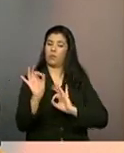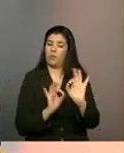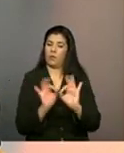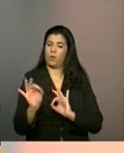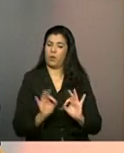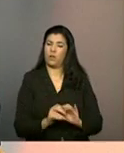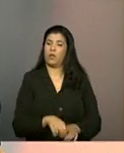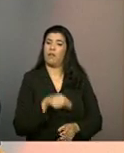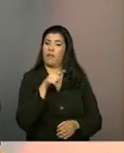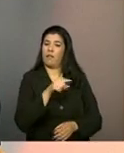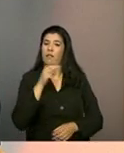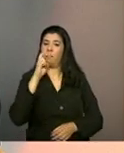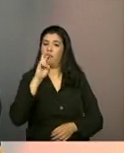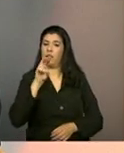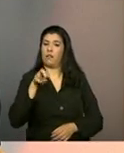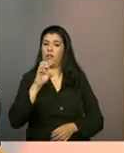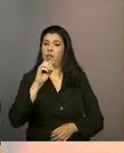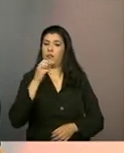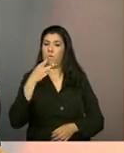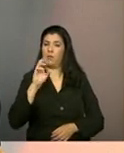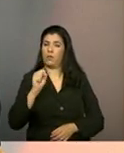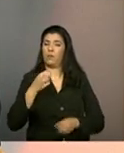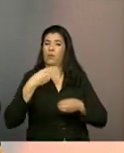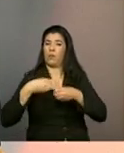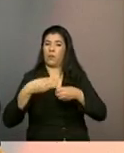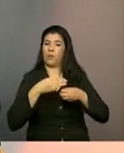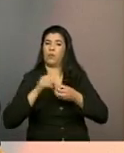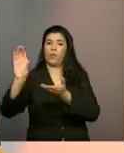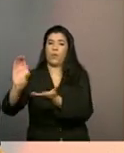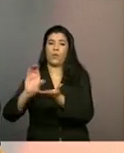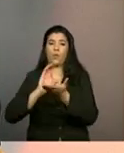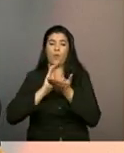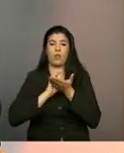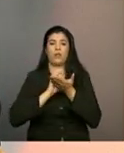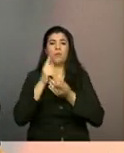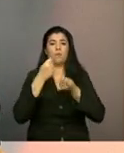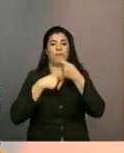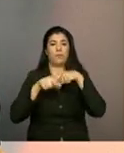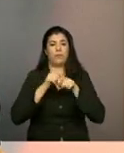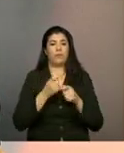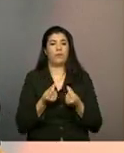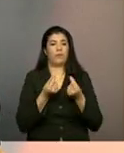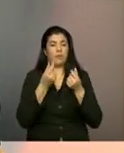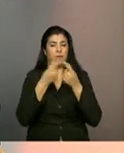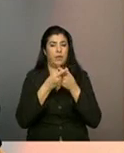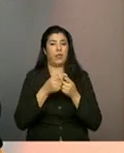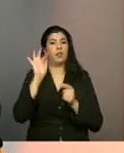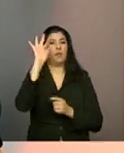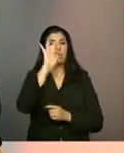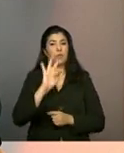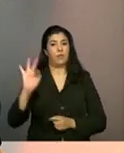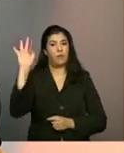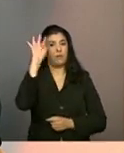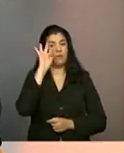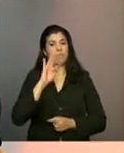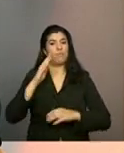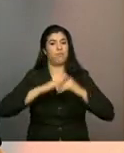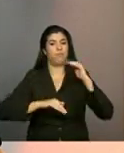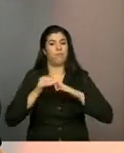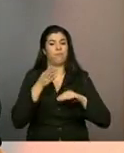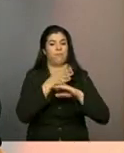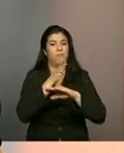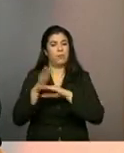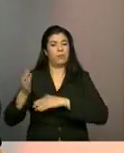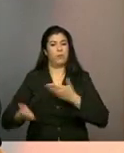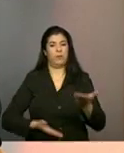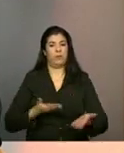5.038 recebem então cofinanciamento federal para executar o serviço, hoje nós temos